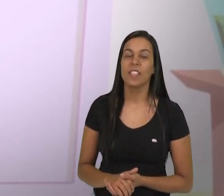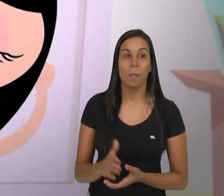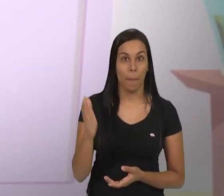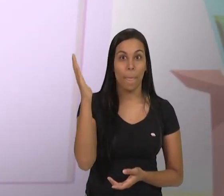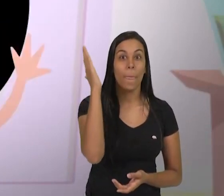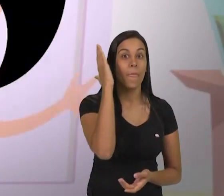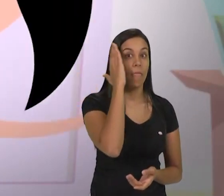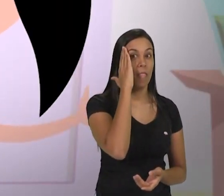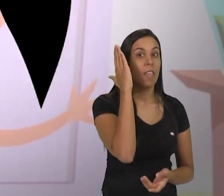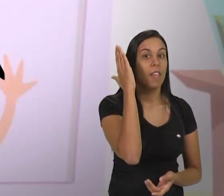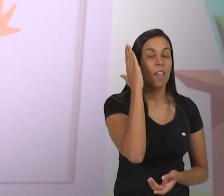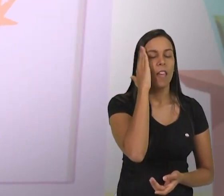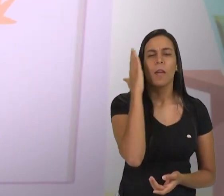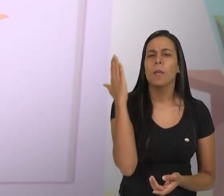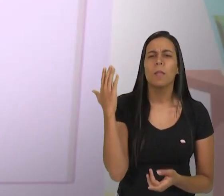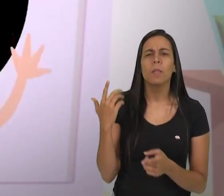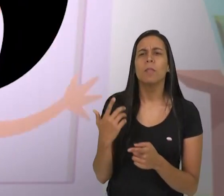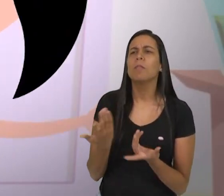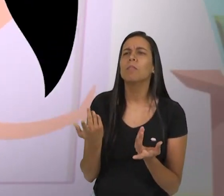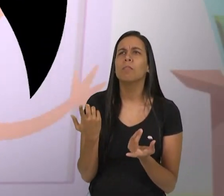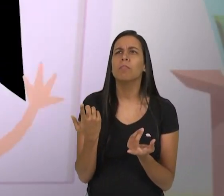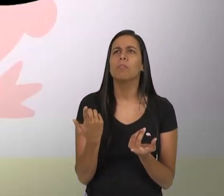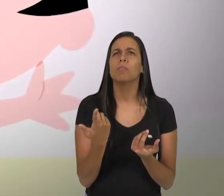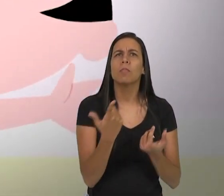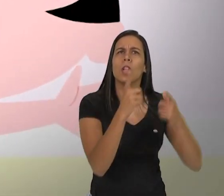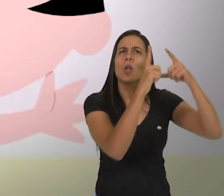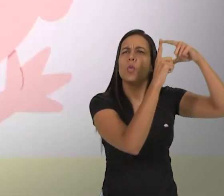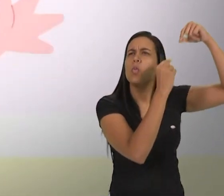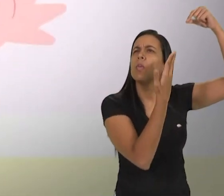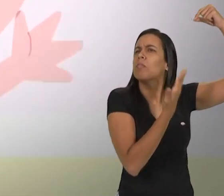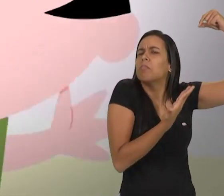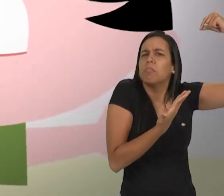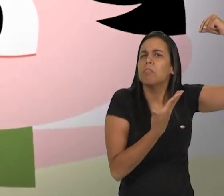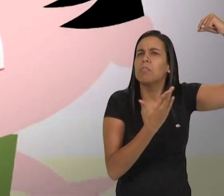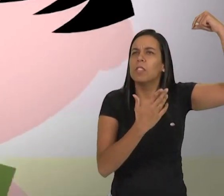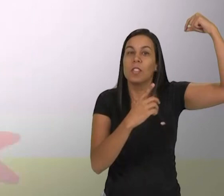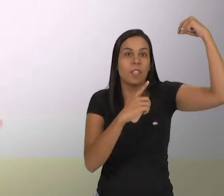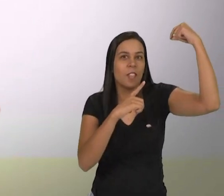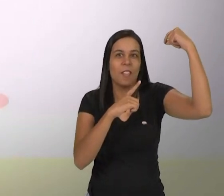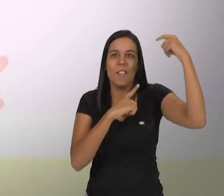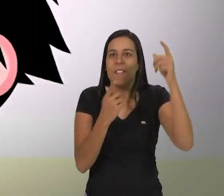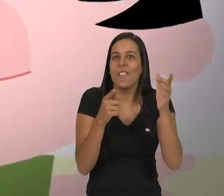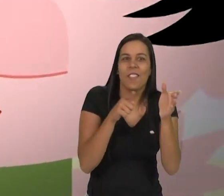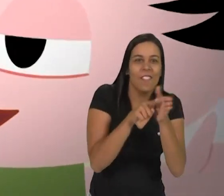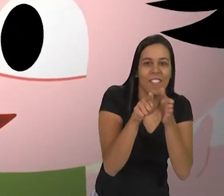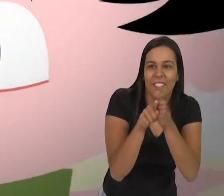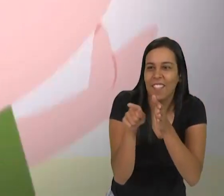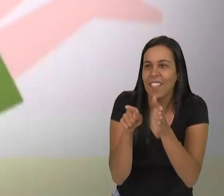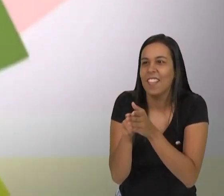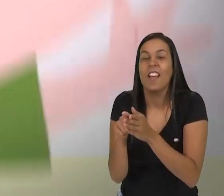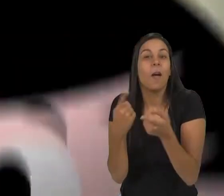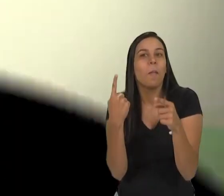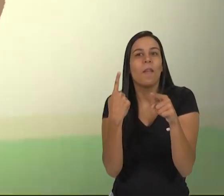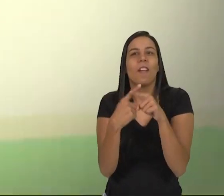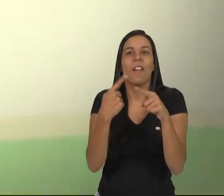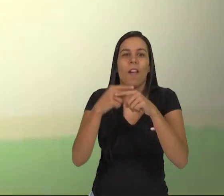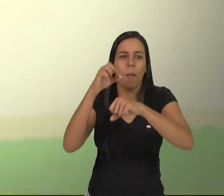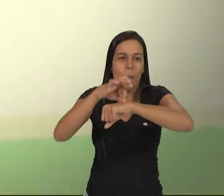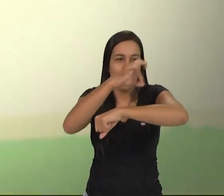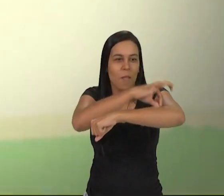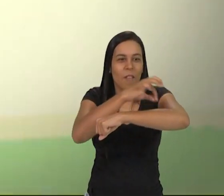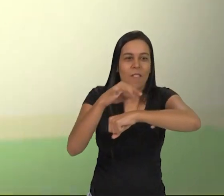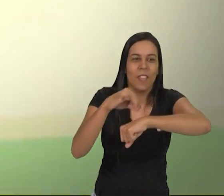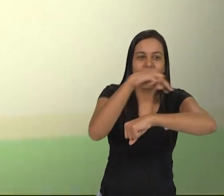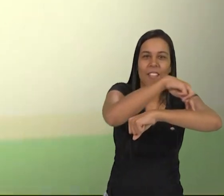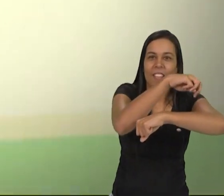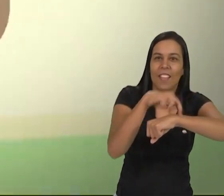Eu quero saber Eu Pra que que serve a lua Eu tenho tanta pergunta